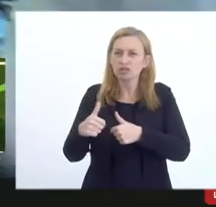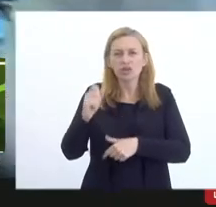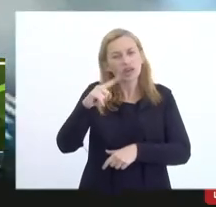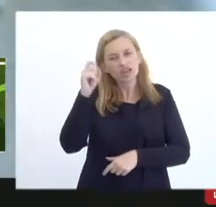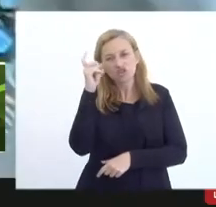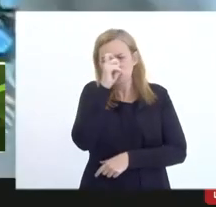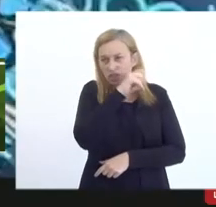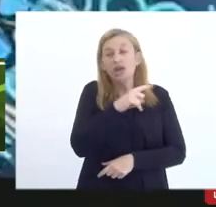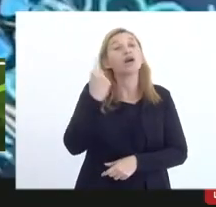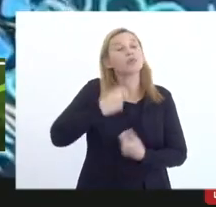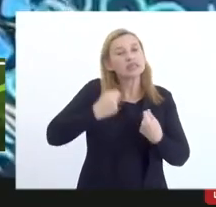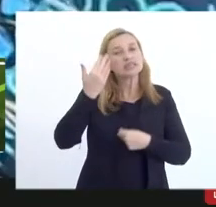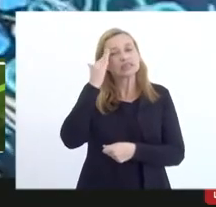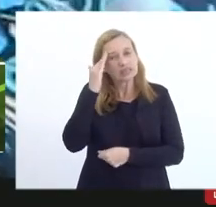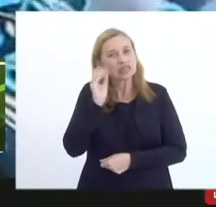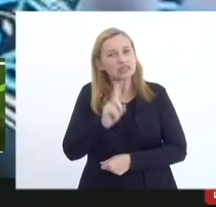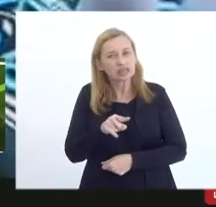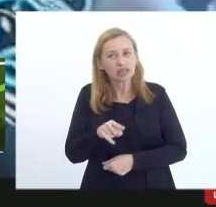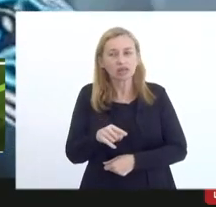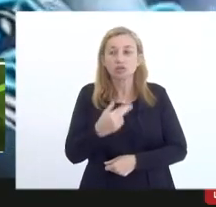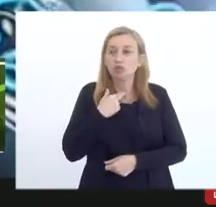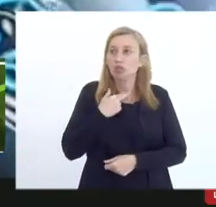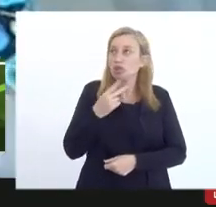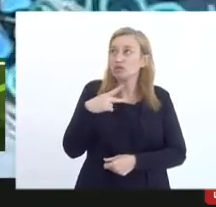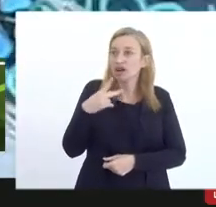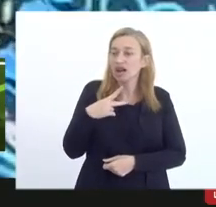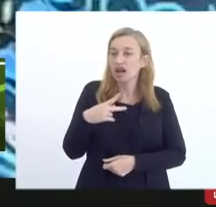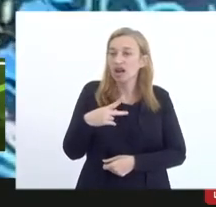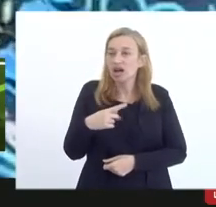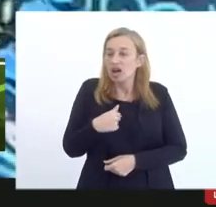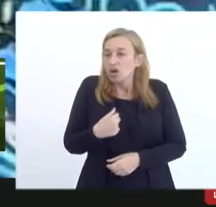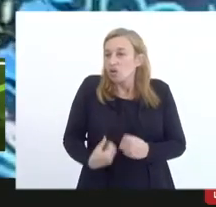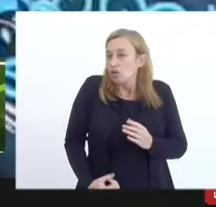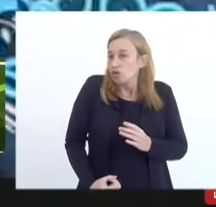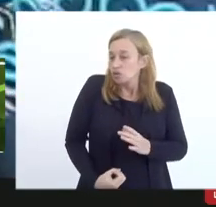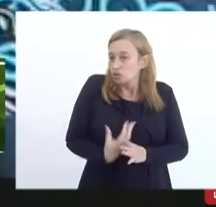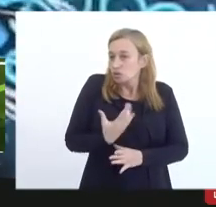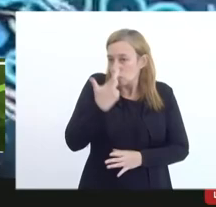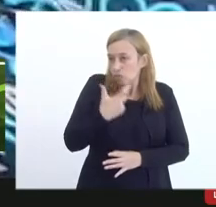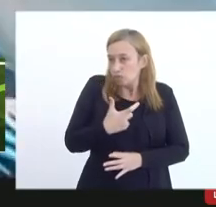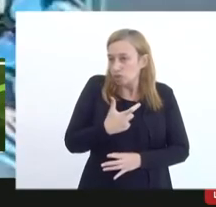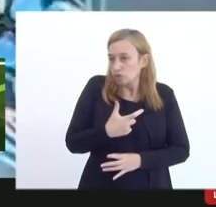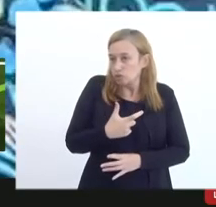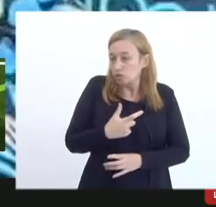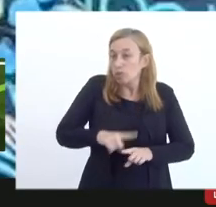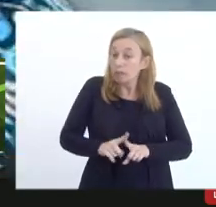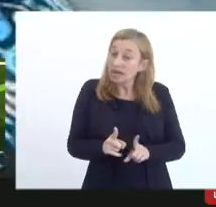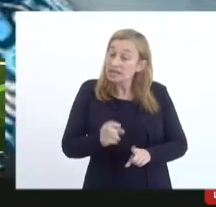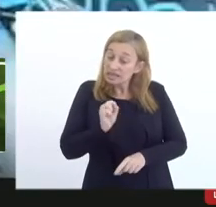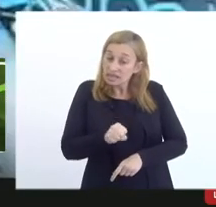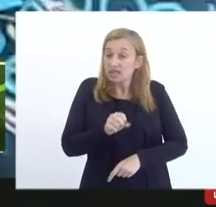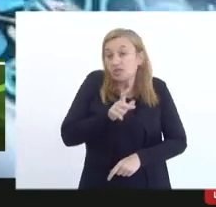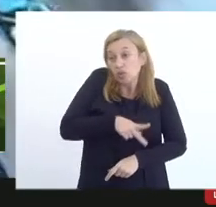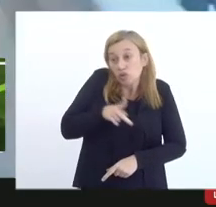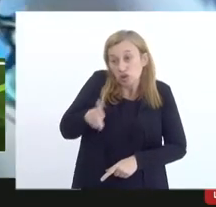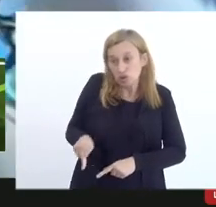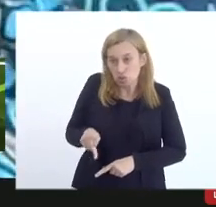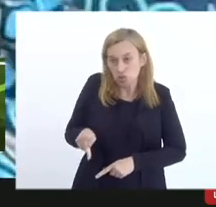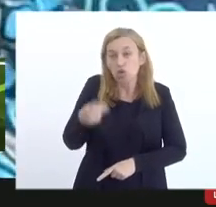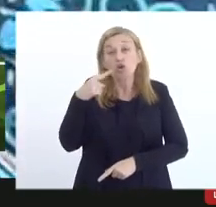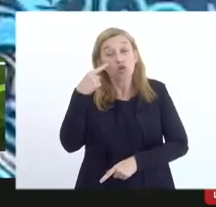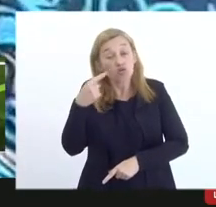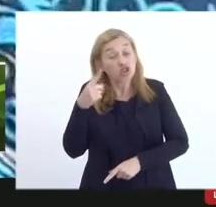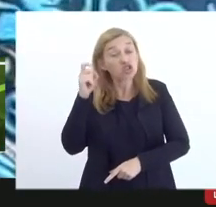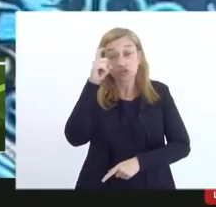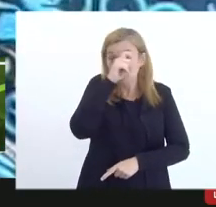A gente precisa entender isso. Eu não posso falar do meu lugar de produtor, que eu também sou, eu estou aqui falando do meu lugar de mestre, e mestras que eu vejo a dificuldade